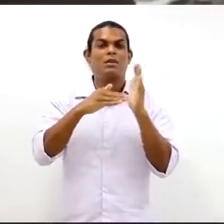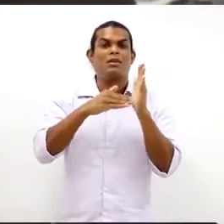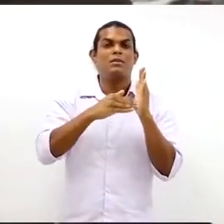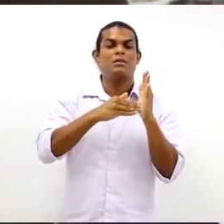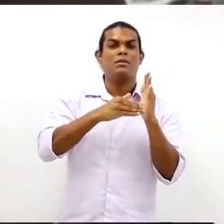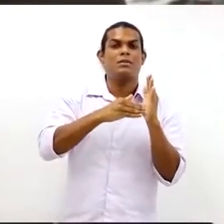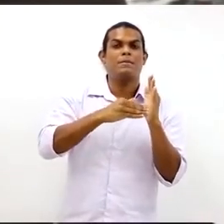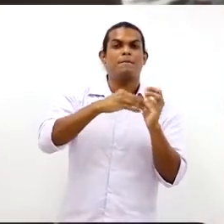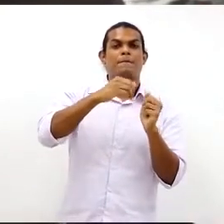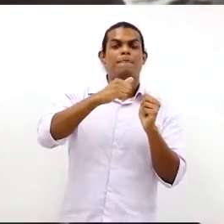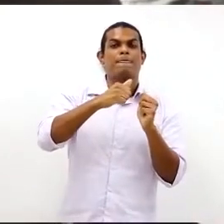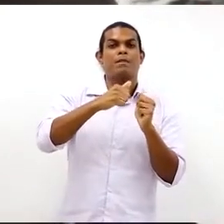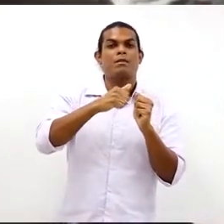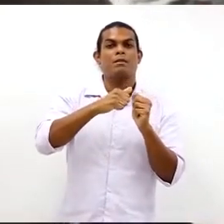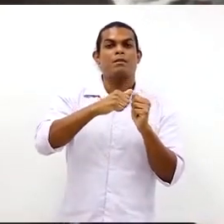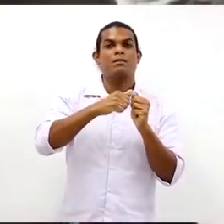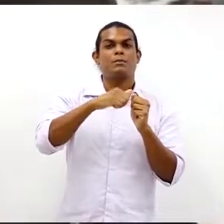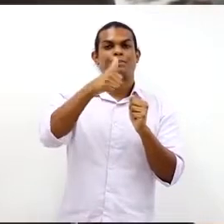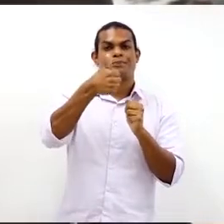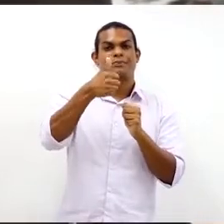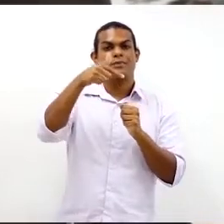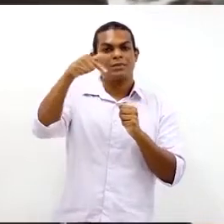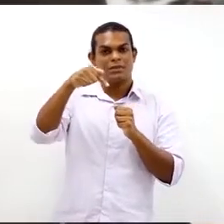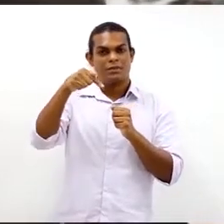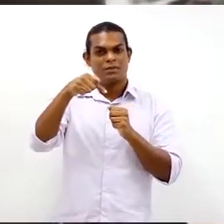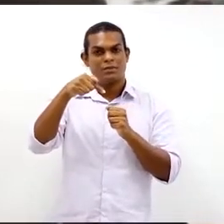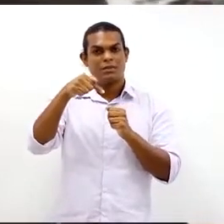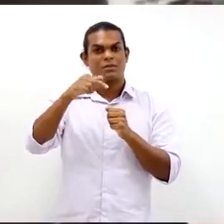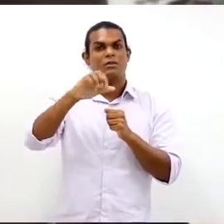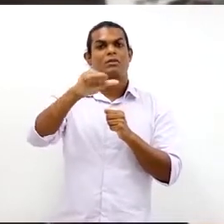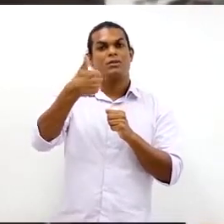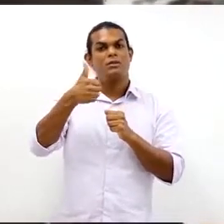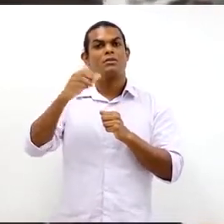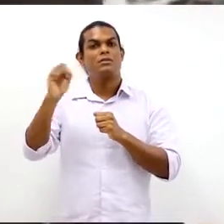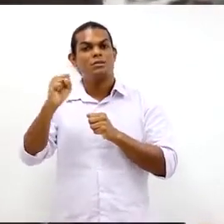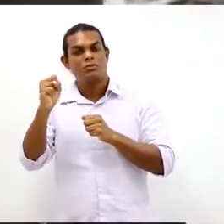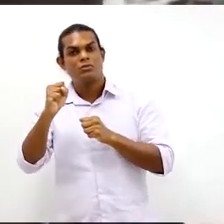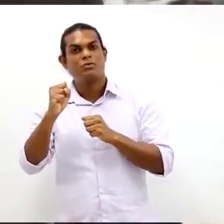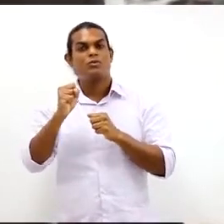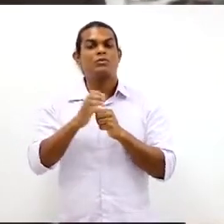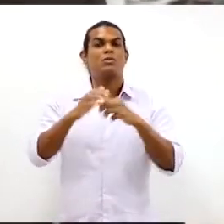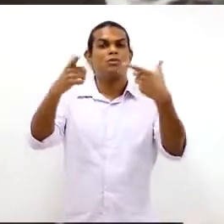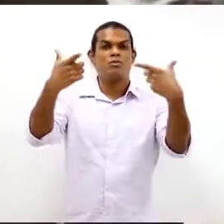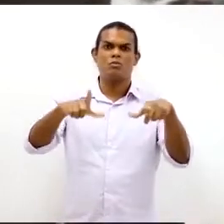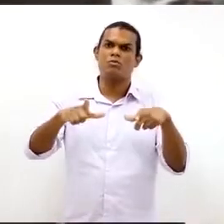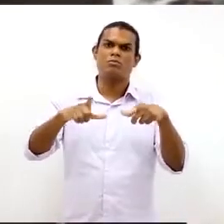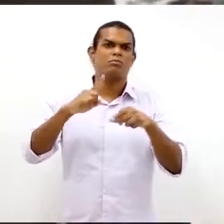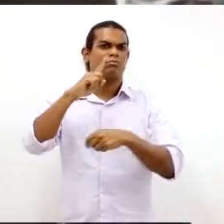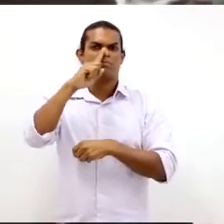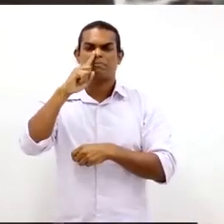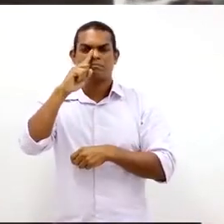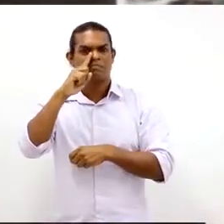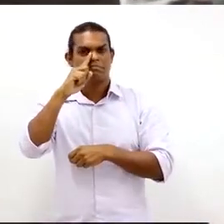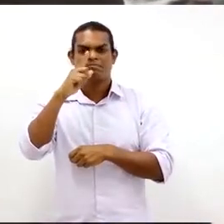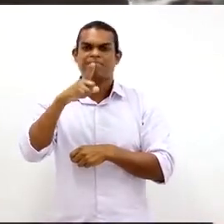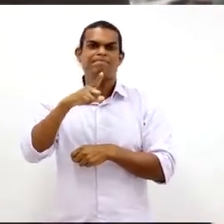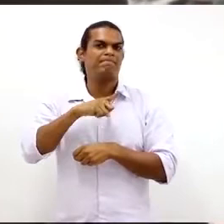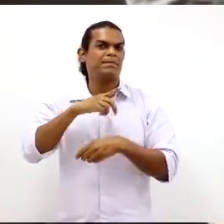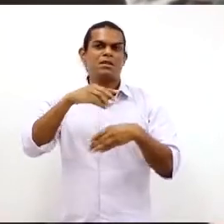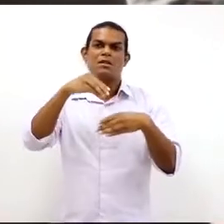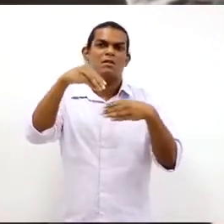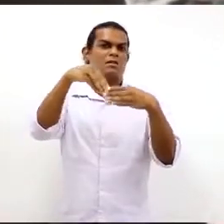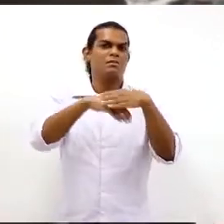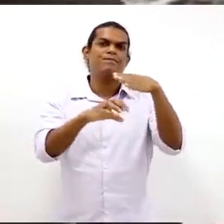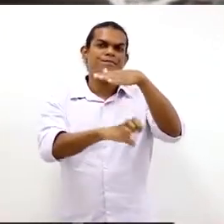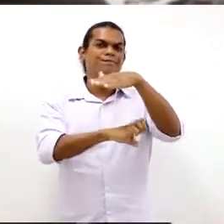sobre o que tem ali. Vamos falar da questão do ambiente, a questão dos riscos que o ambiente apresenta ergonomicamente em relação à